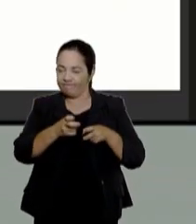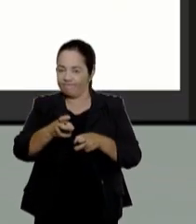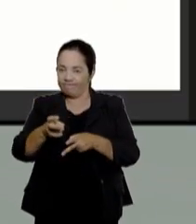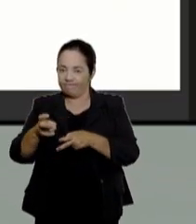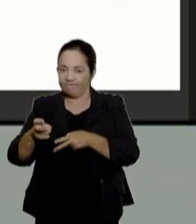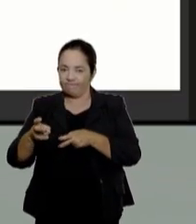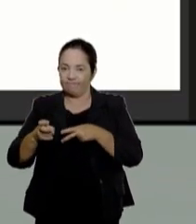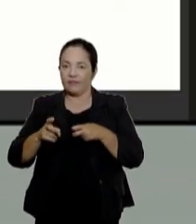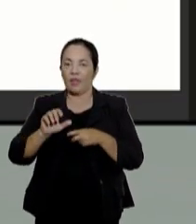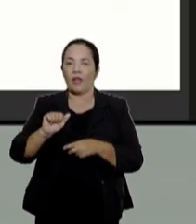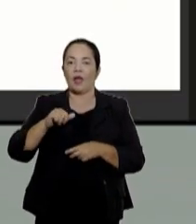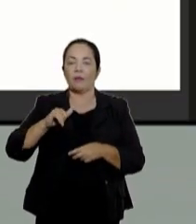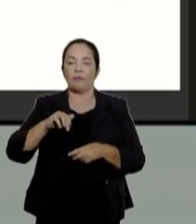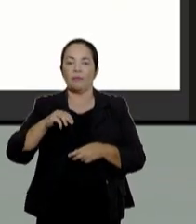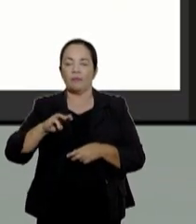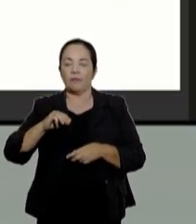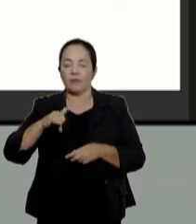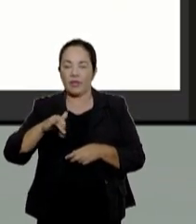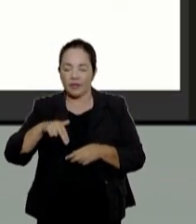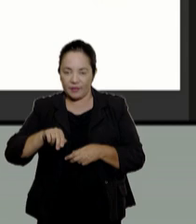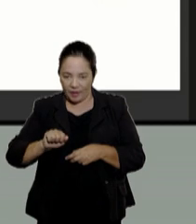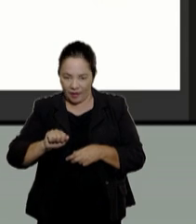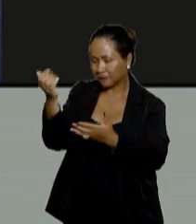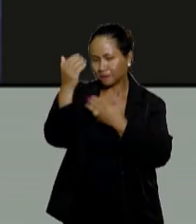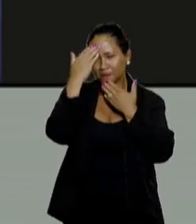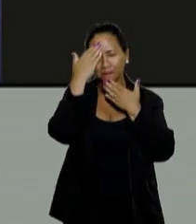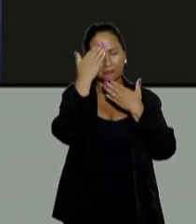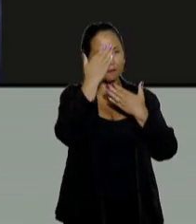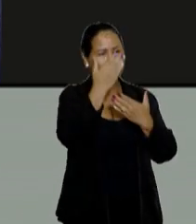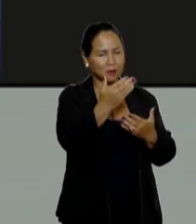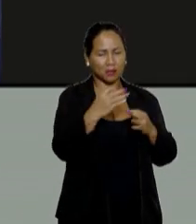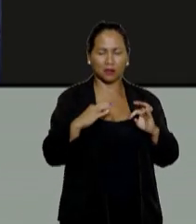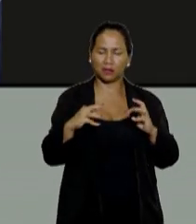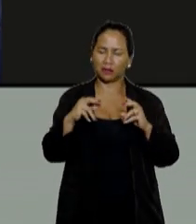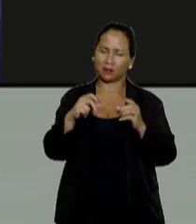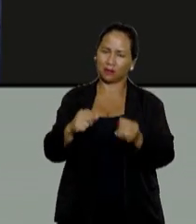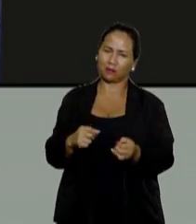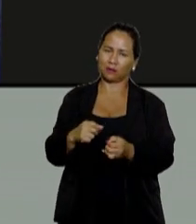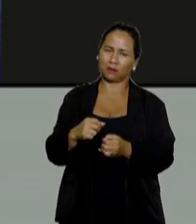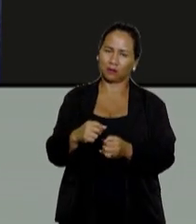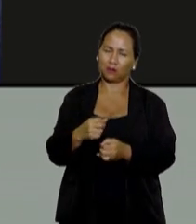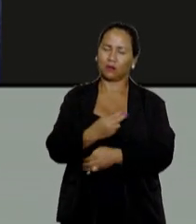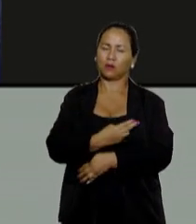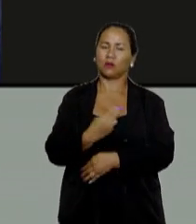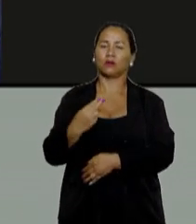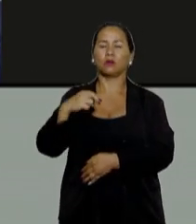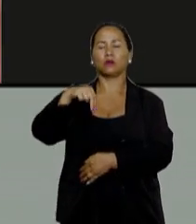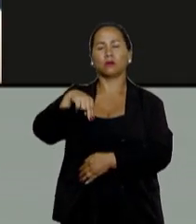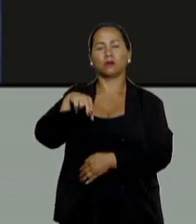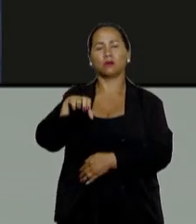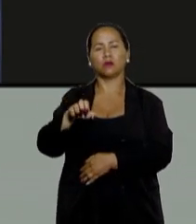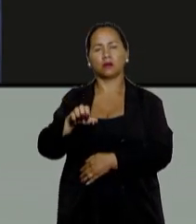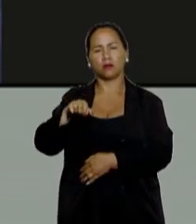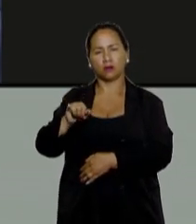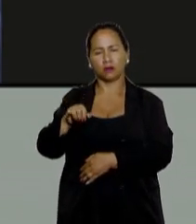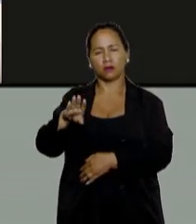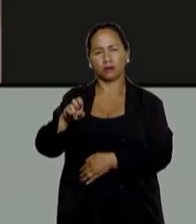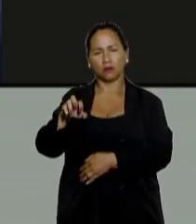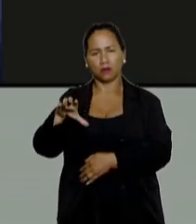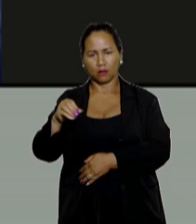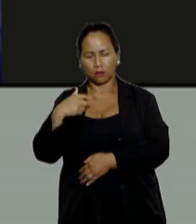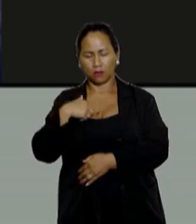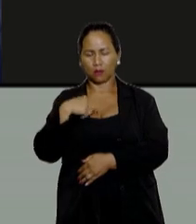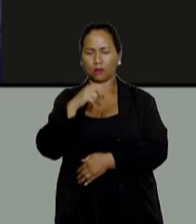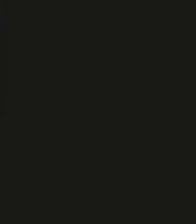legais diante das urgências ambientais do século XXI. Um dos painelistas, o desembargador federal do Tribunal Regional Federal da Primeira